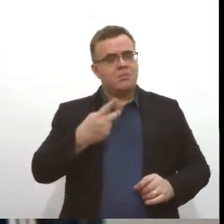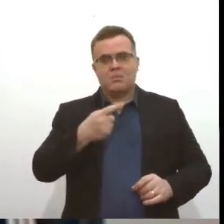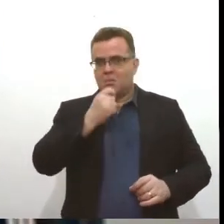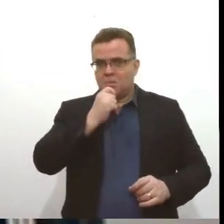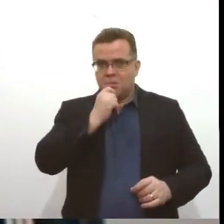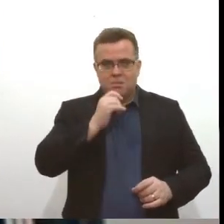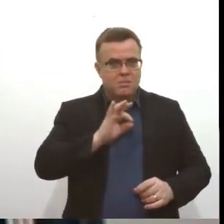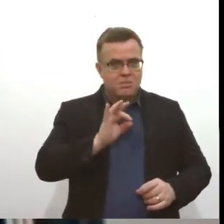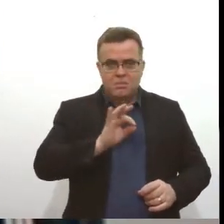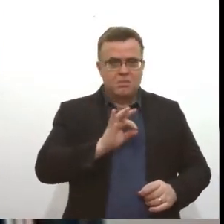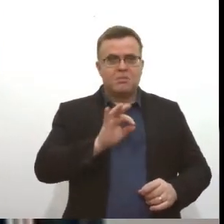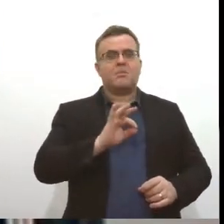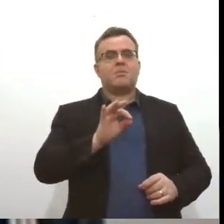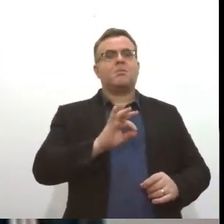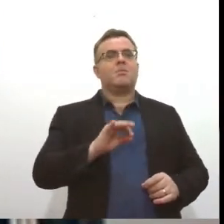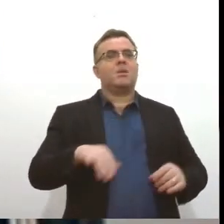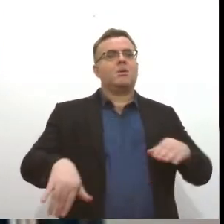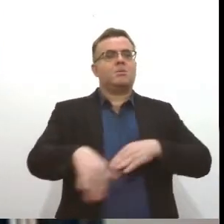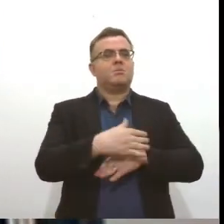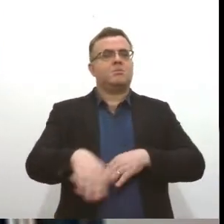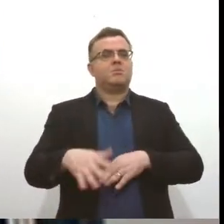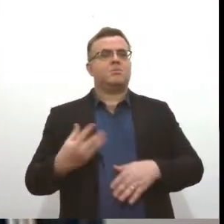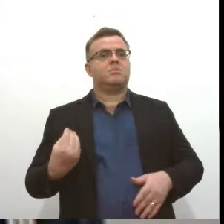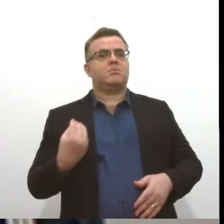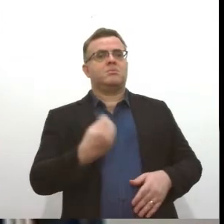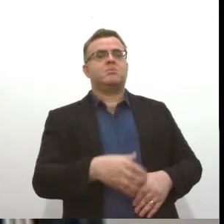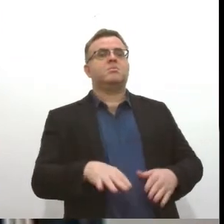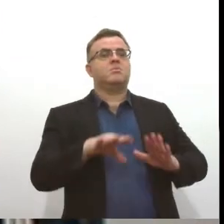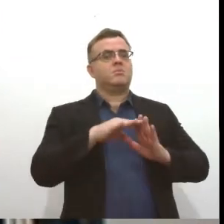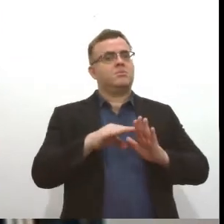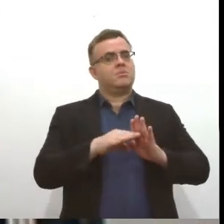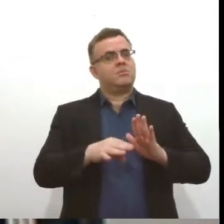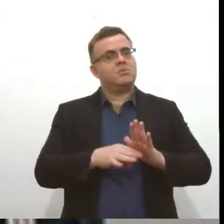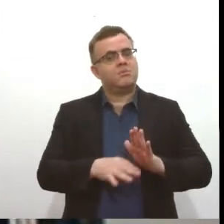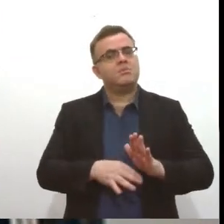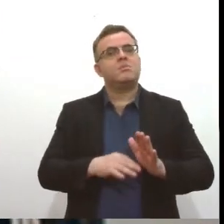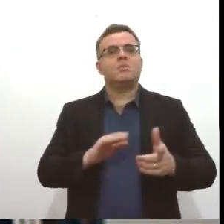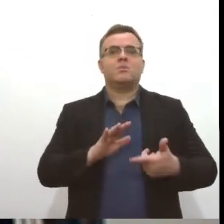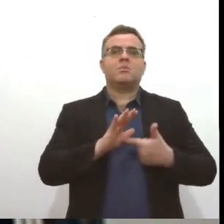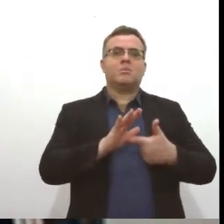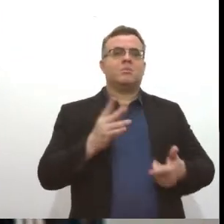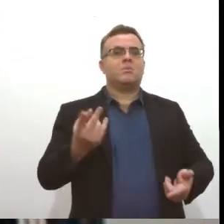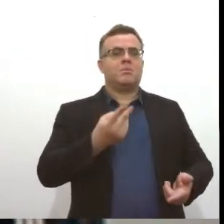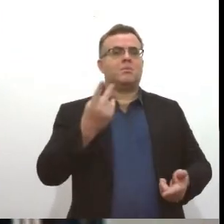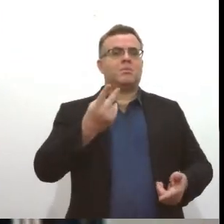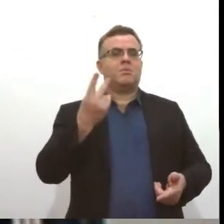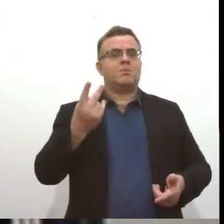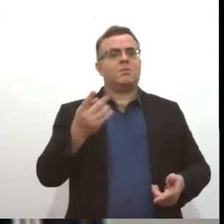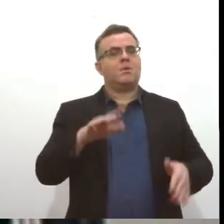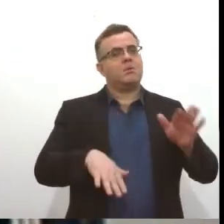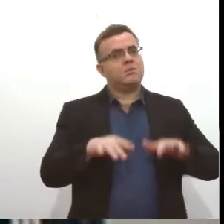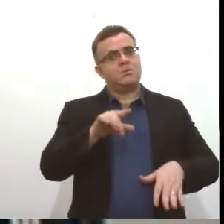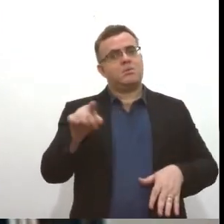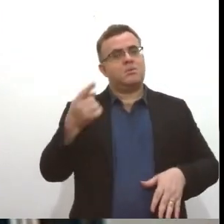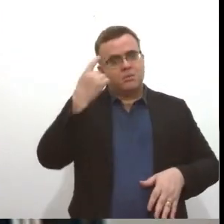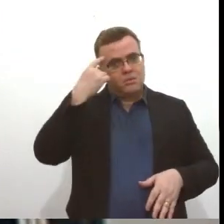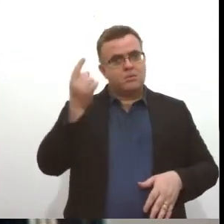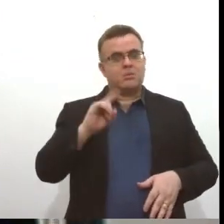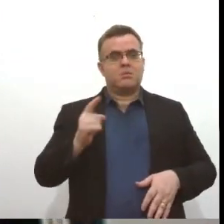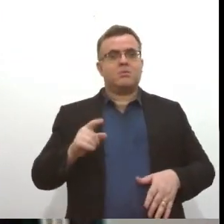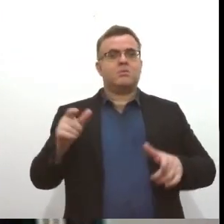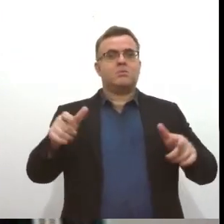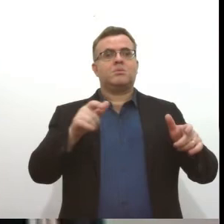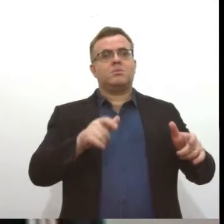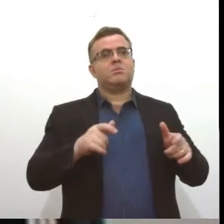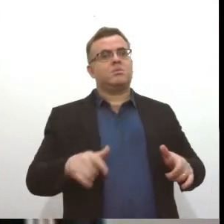E leva o endereço, né? Alguns dados que possam levar a localização. Inclusive, a pessoa, às vezes, não sabe a localização, não